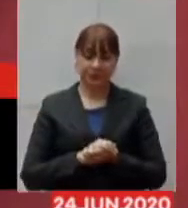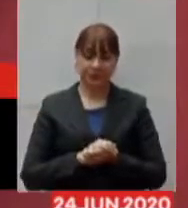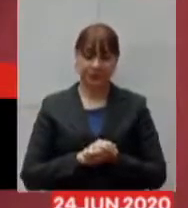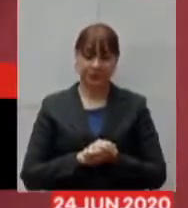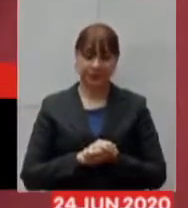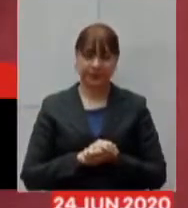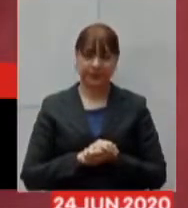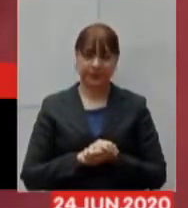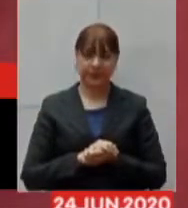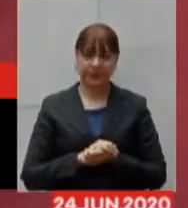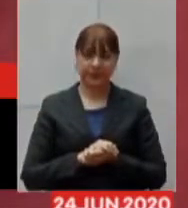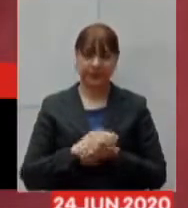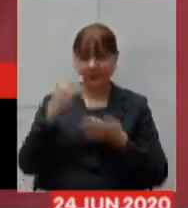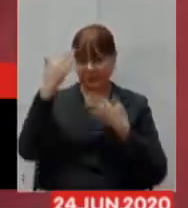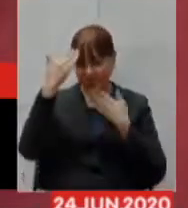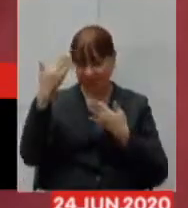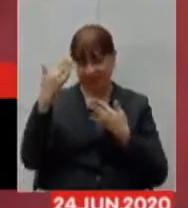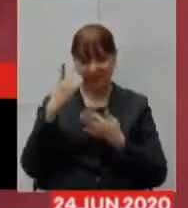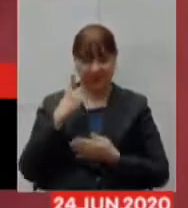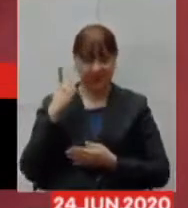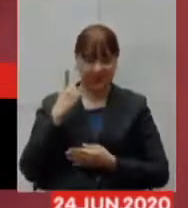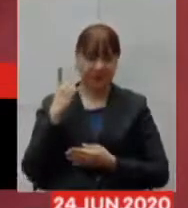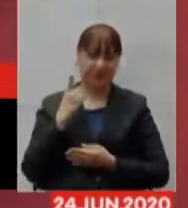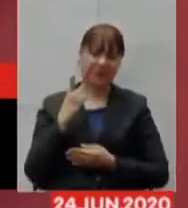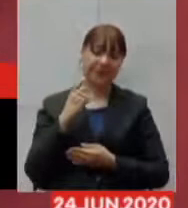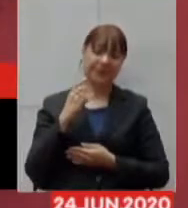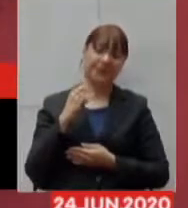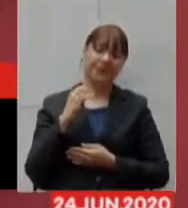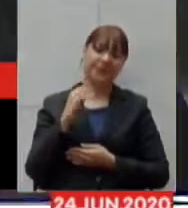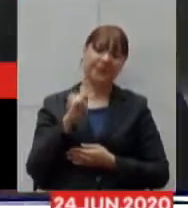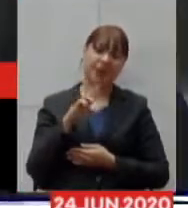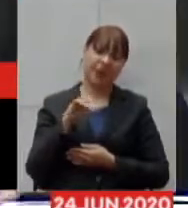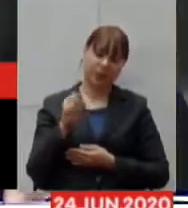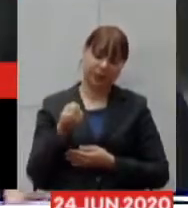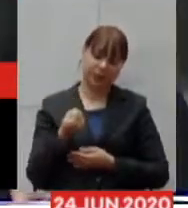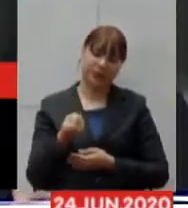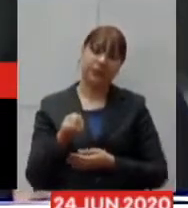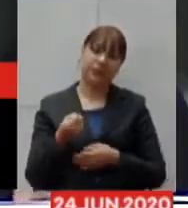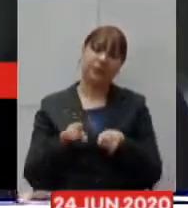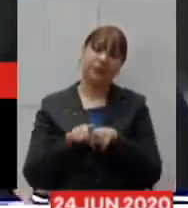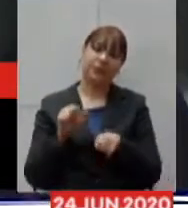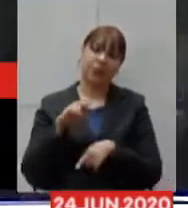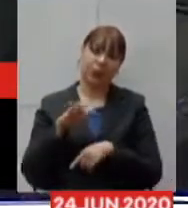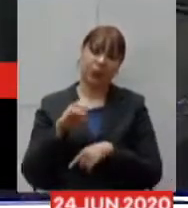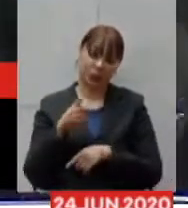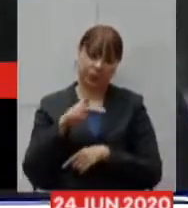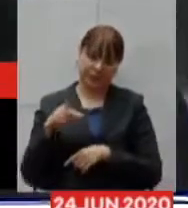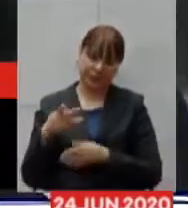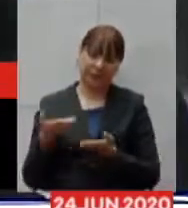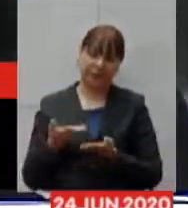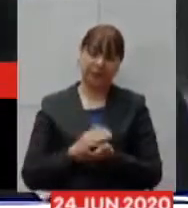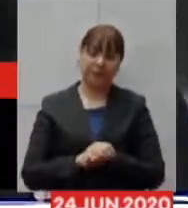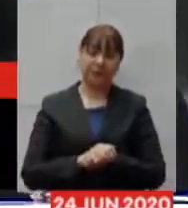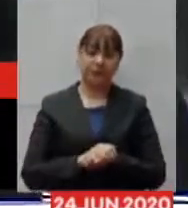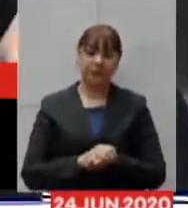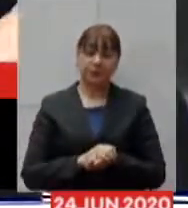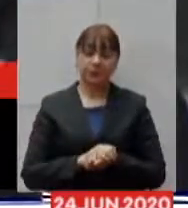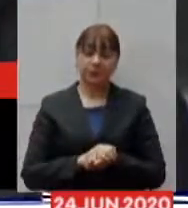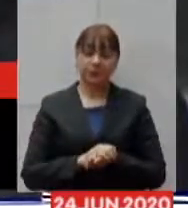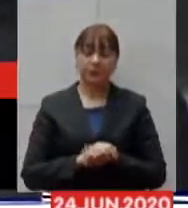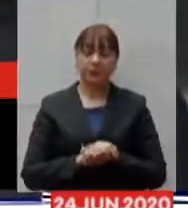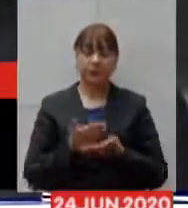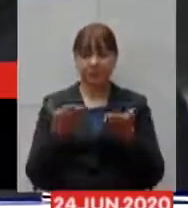obrigado deputado Antônio Arantes deputado Carlos Pimenta senhores deputados senhoras